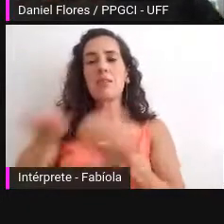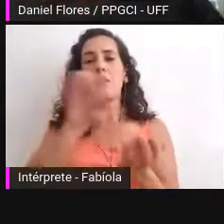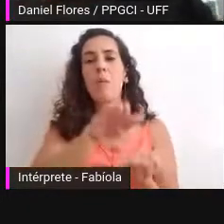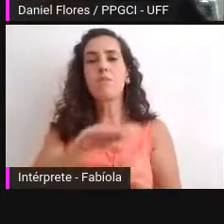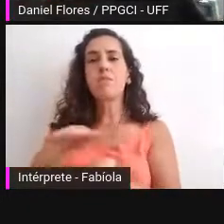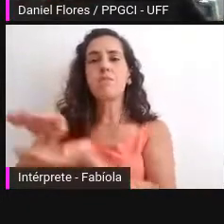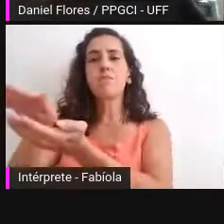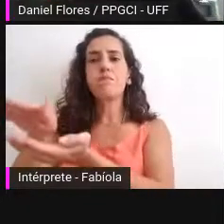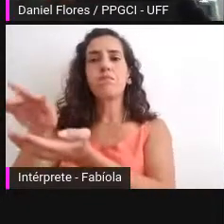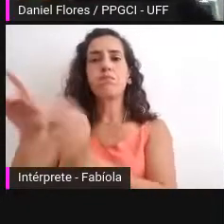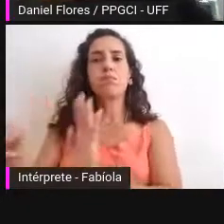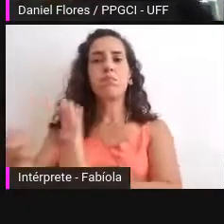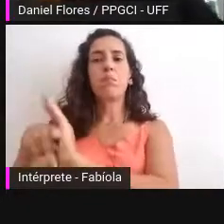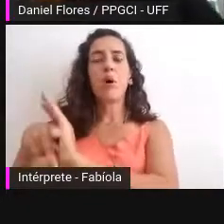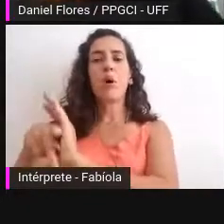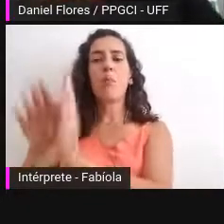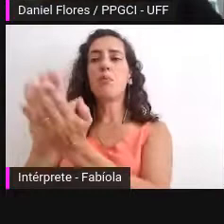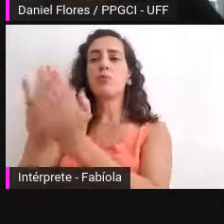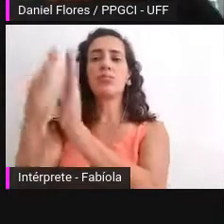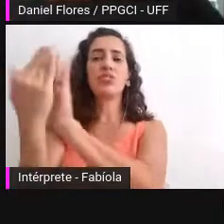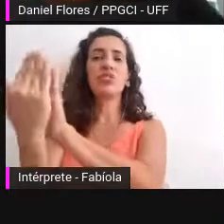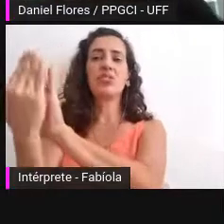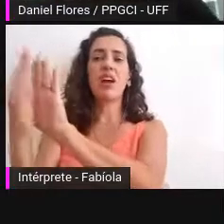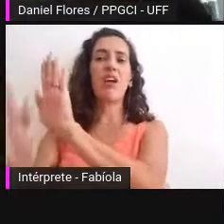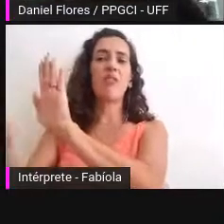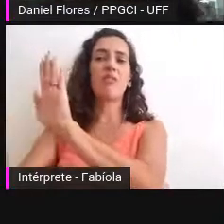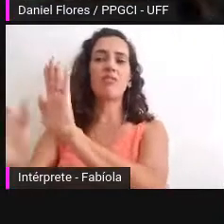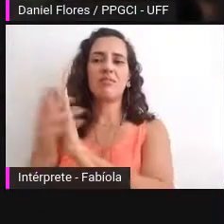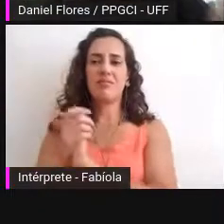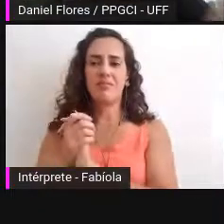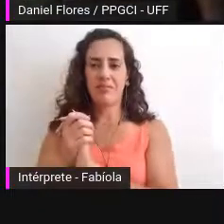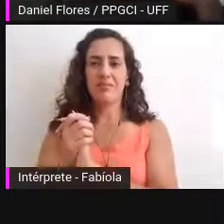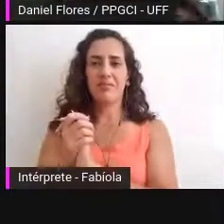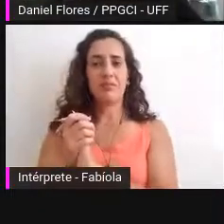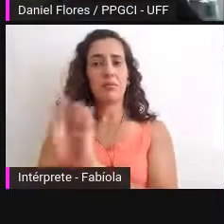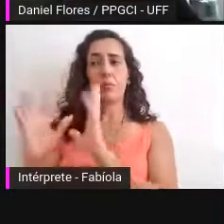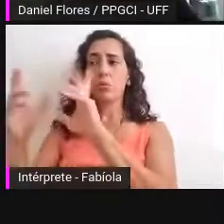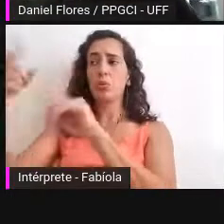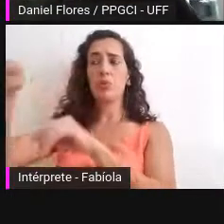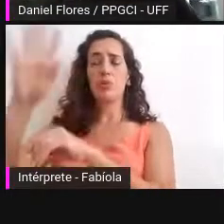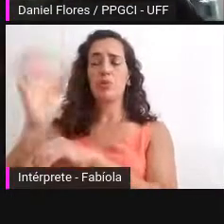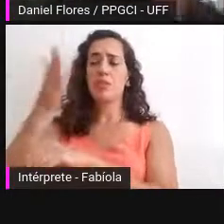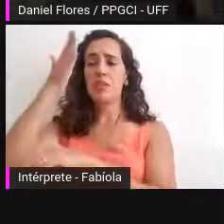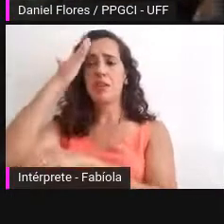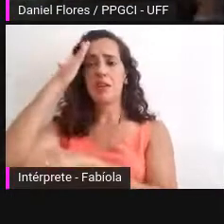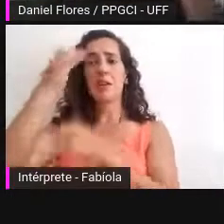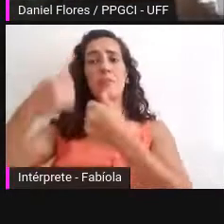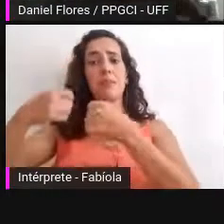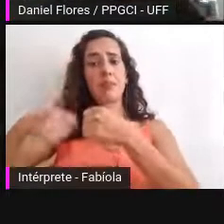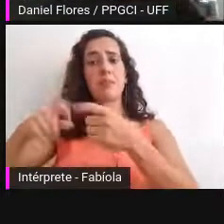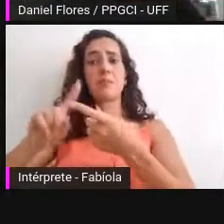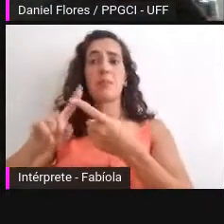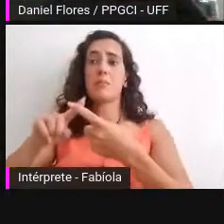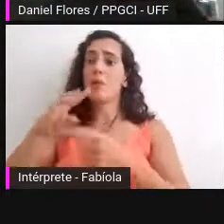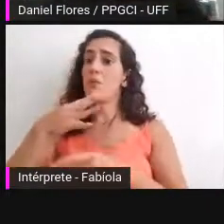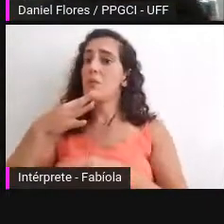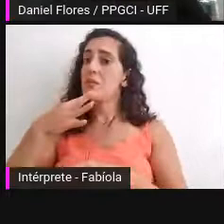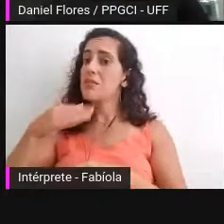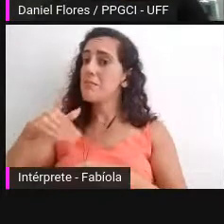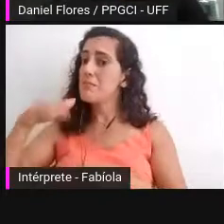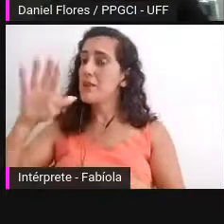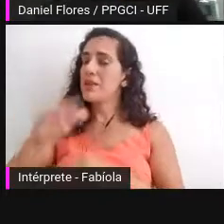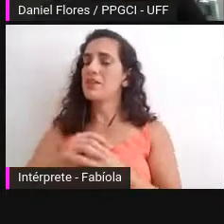algo que os bibliotecários dominam que é algo que os arquivistas dominam e tem que dominar cada vez mais esta é a